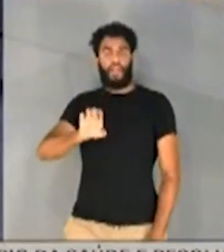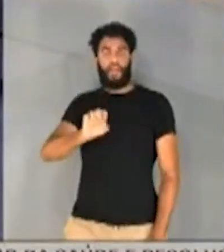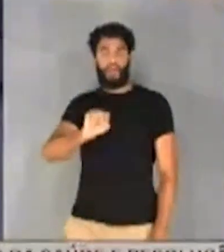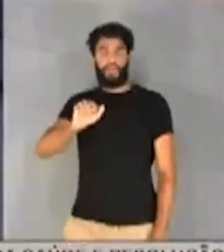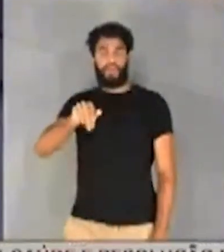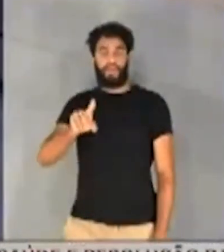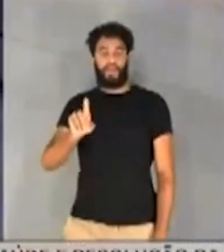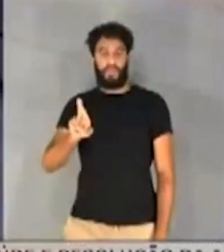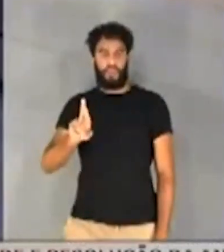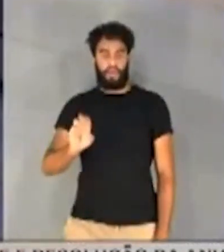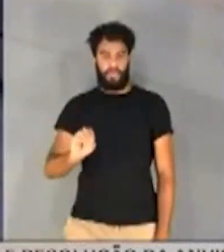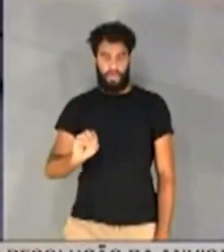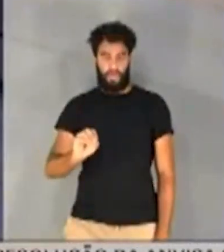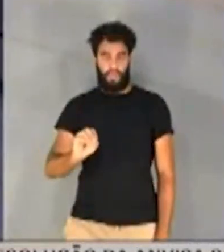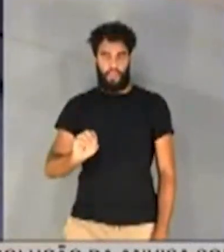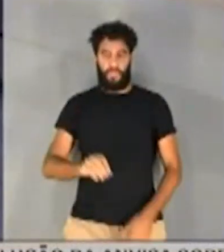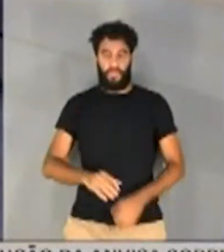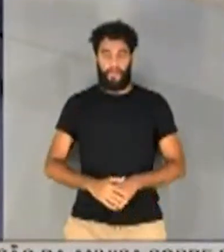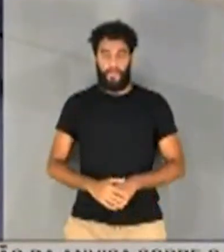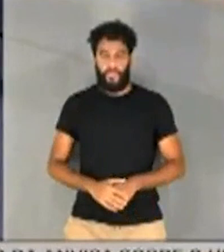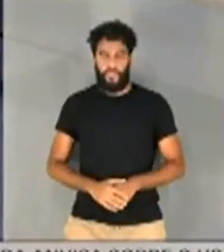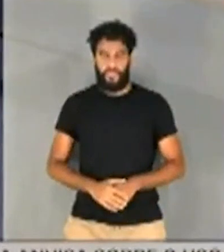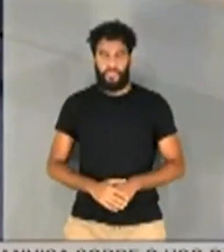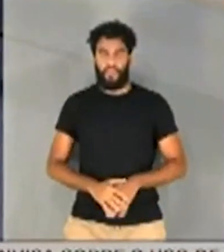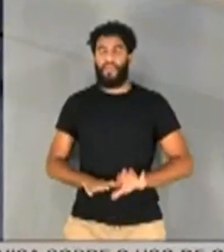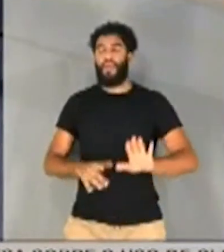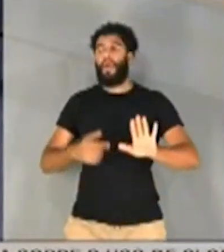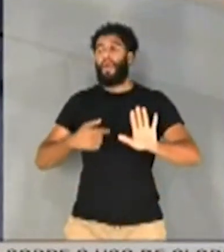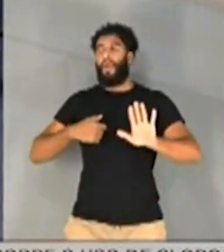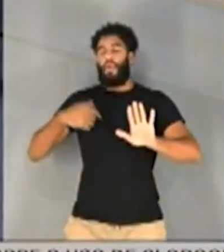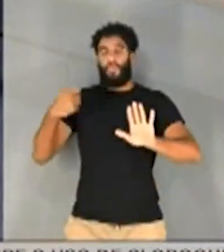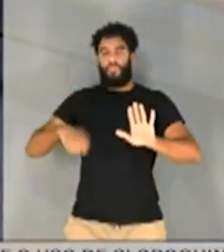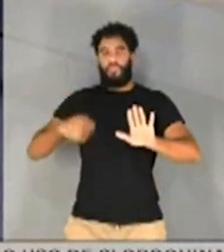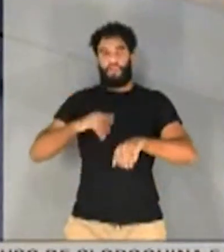presidente, você não precisaria a palavra. Senhor presidente.